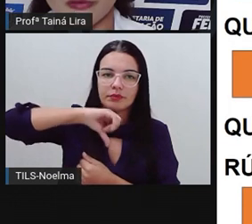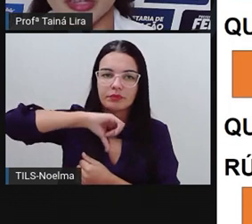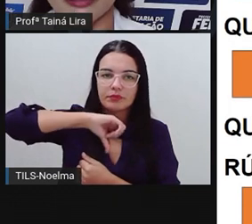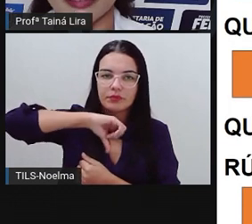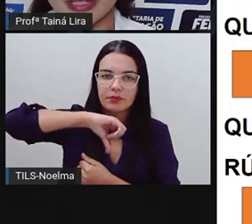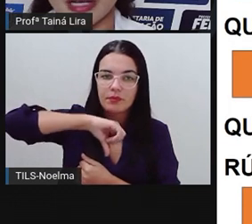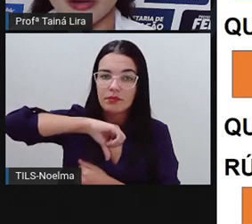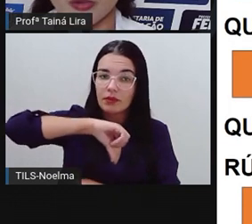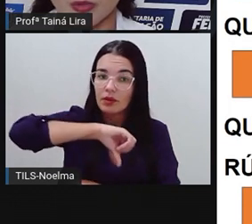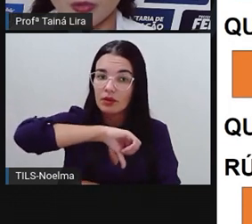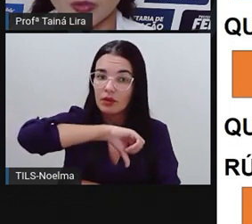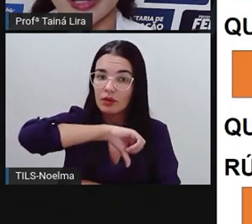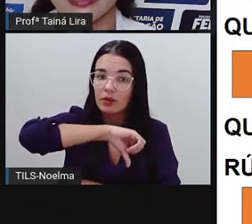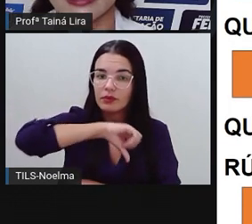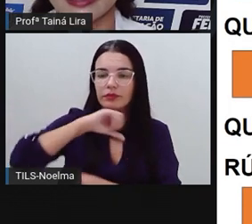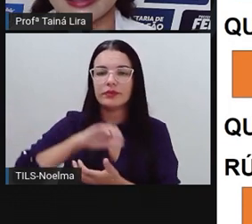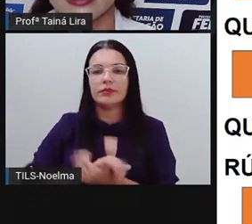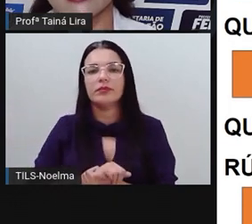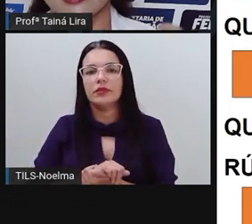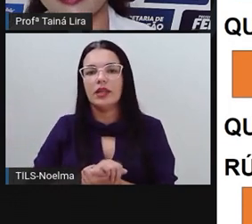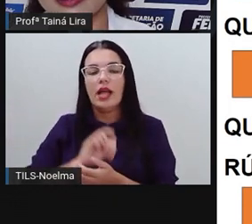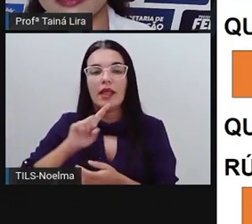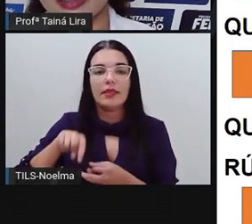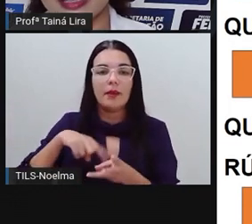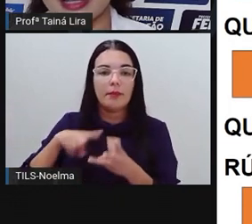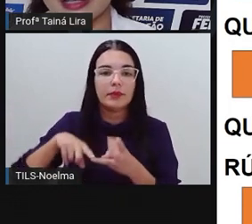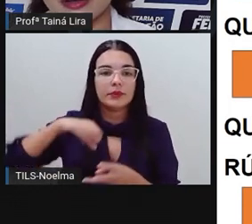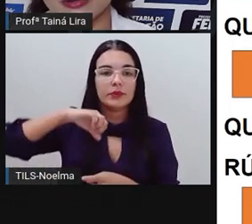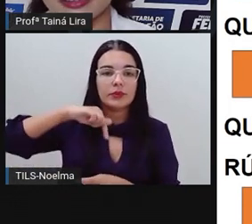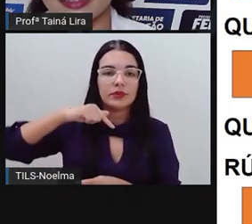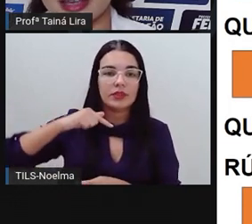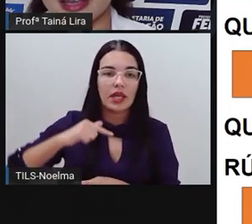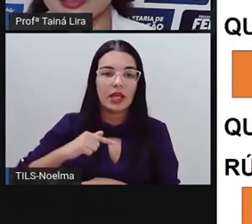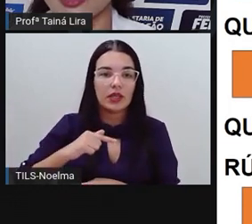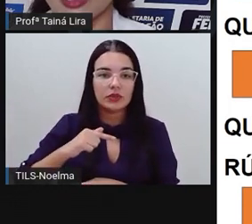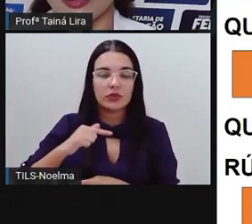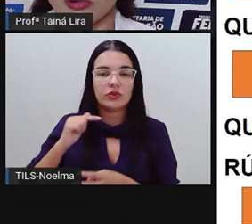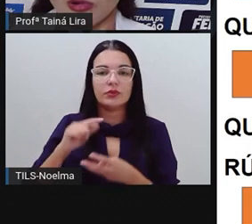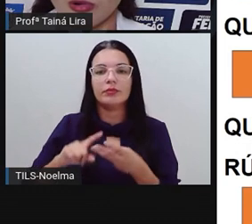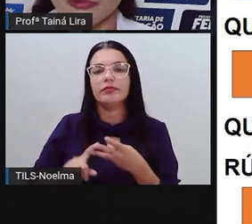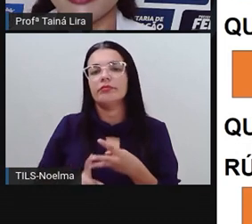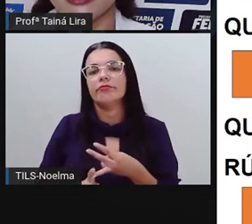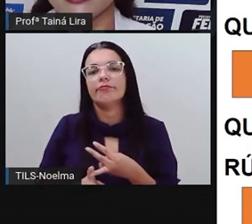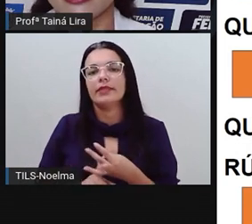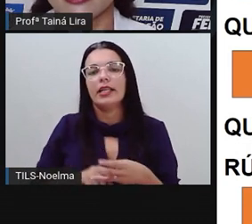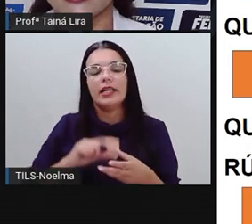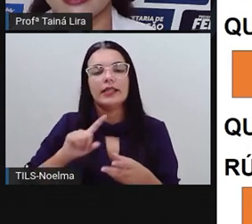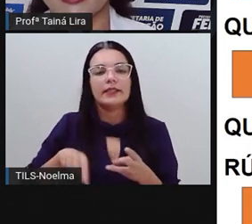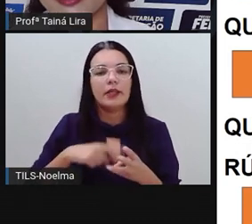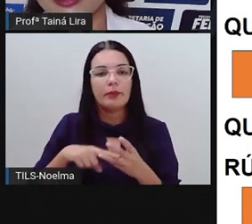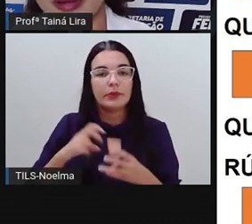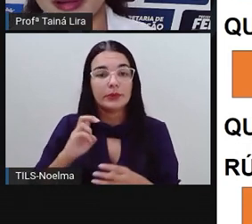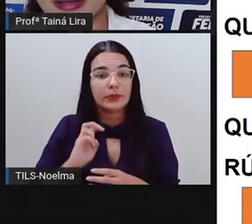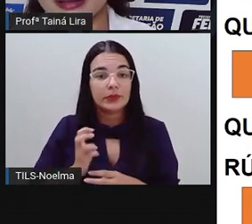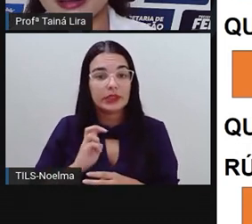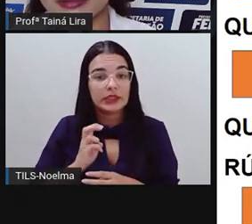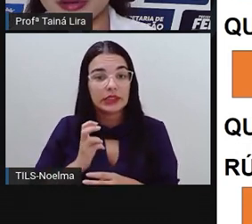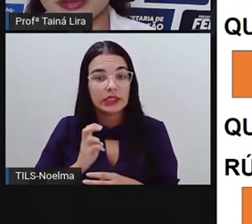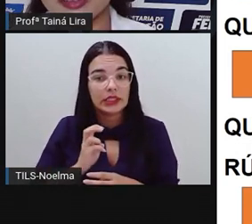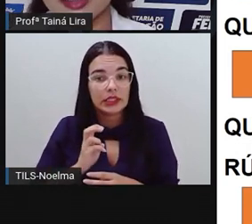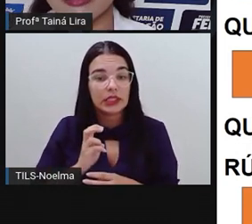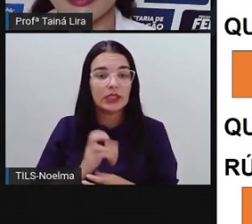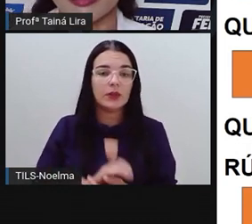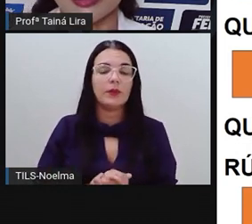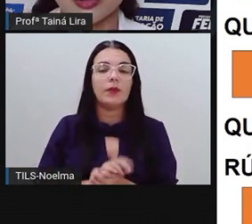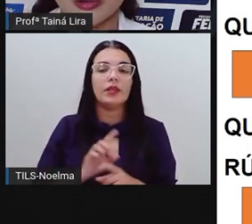o nove, então viria a rúcula, depois viria ali o sete, que é o couve, depois o agrião,